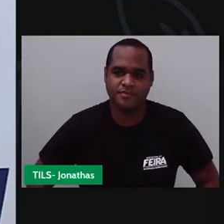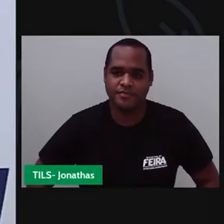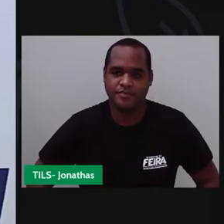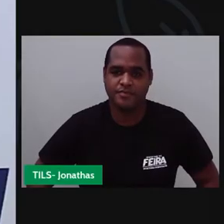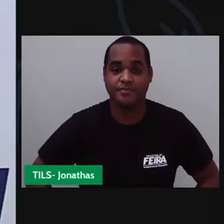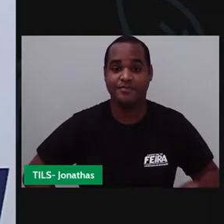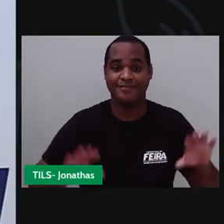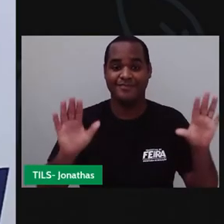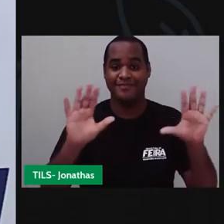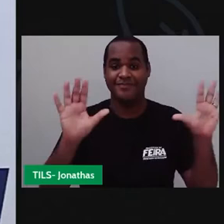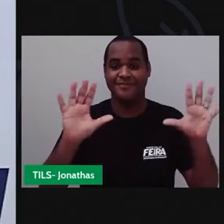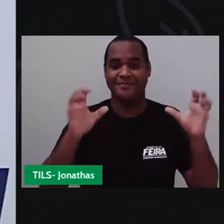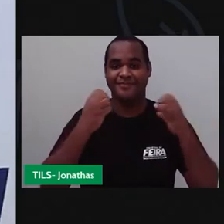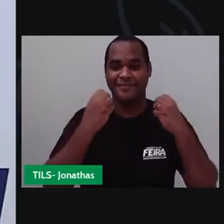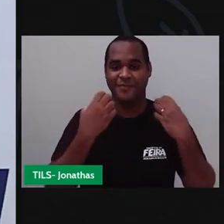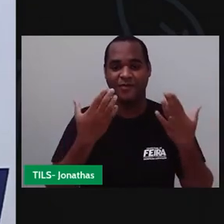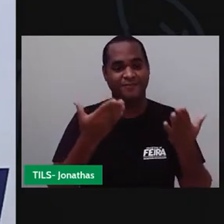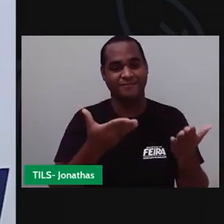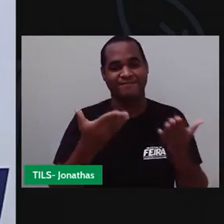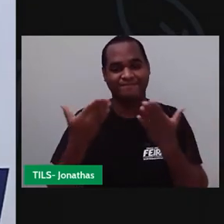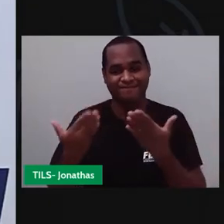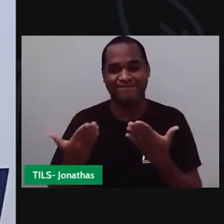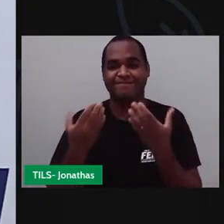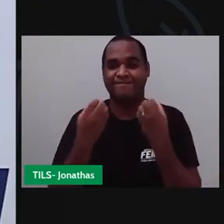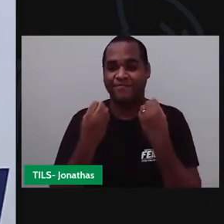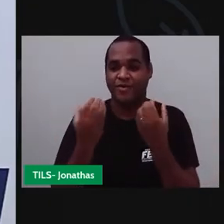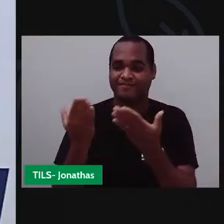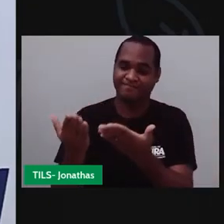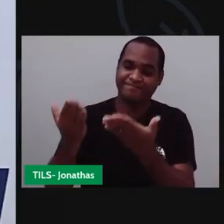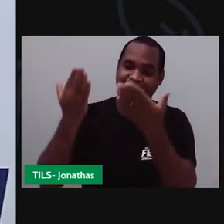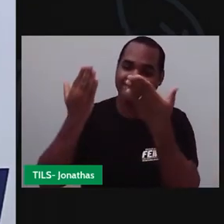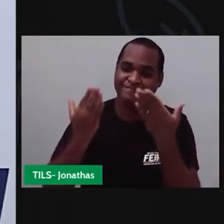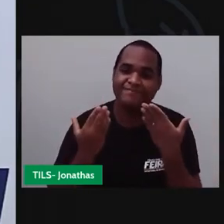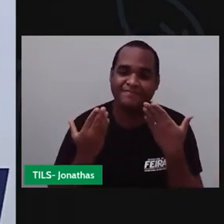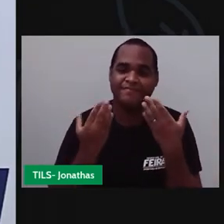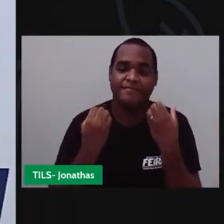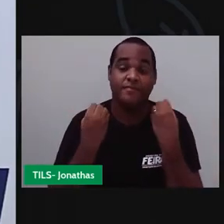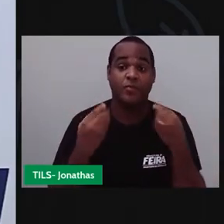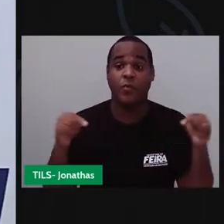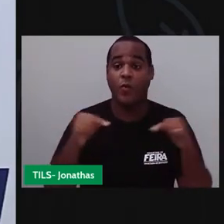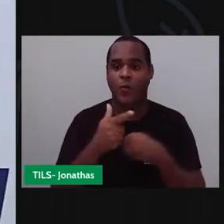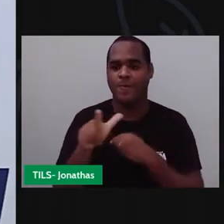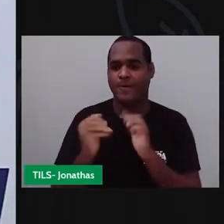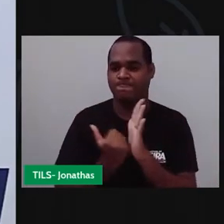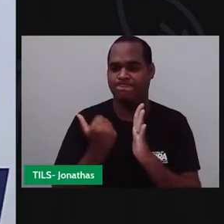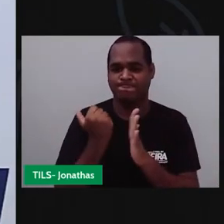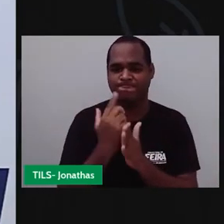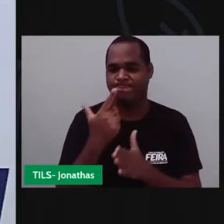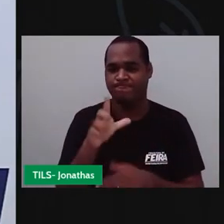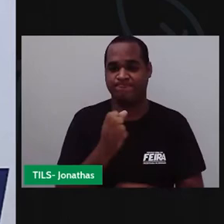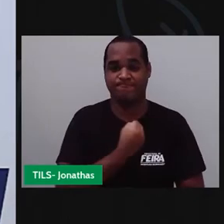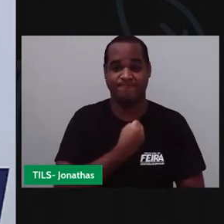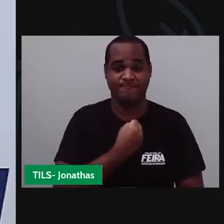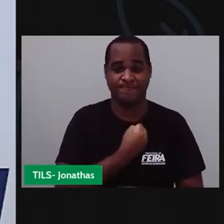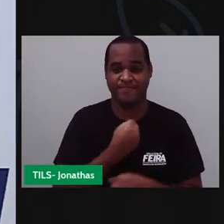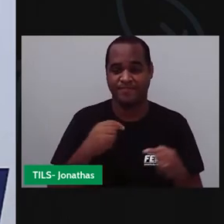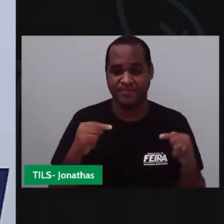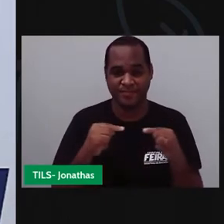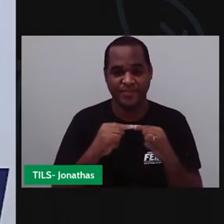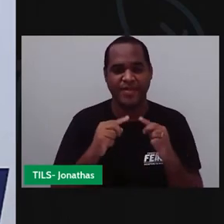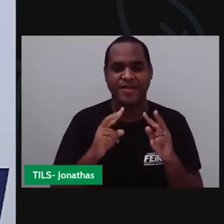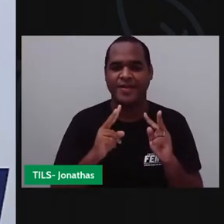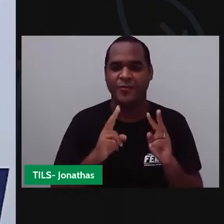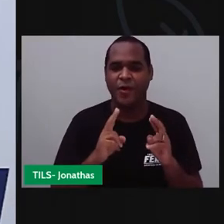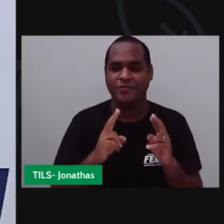Olá, sejam bem-vindos, sejam bem-vindas a mais uma de nossas aulas.